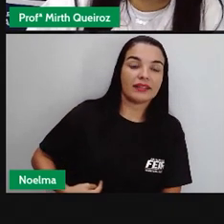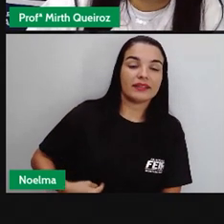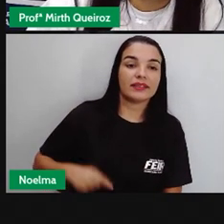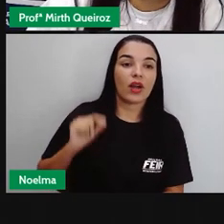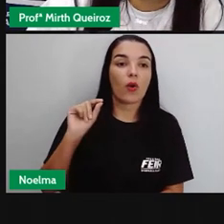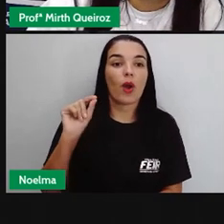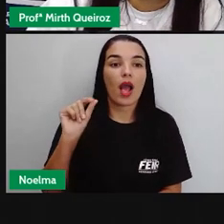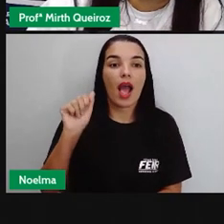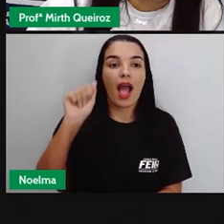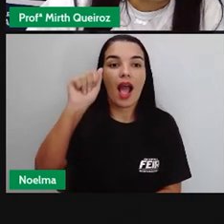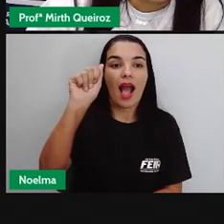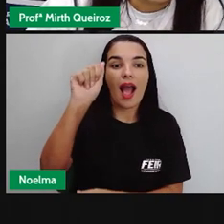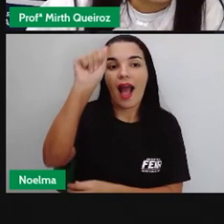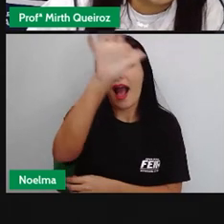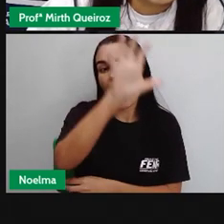Saudita.